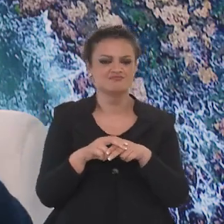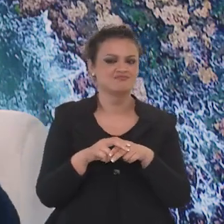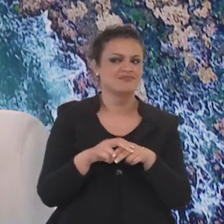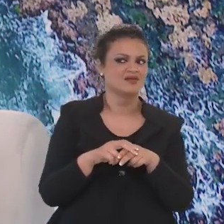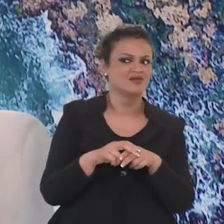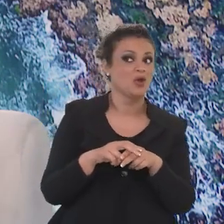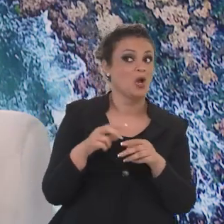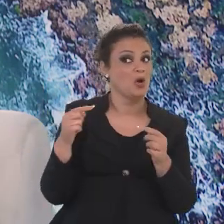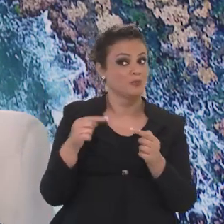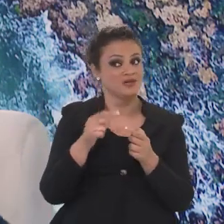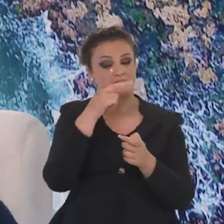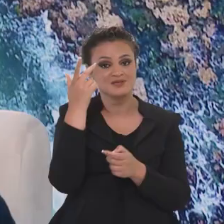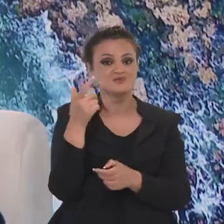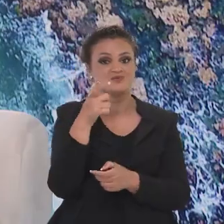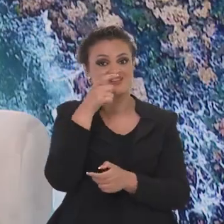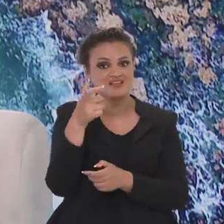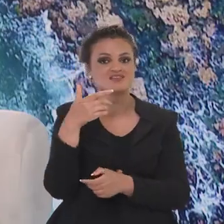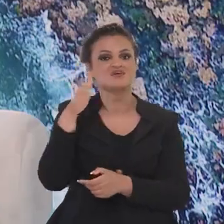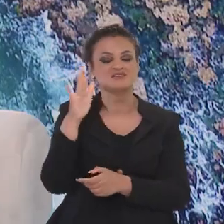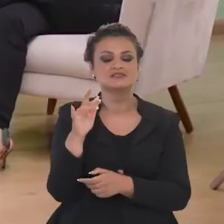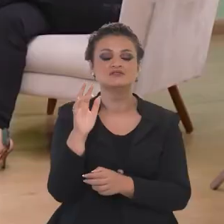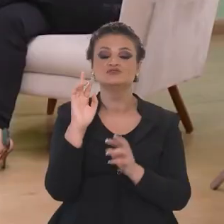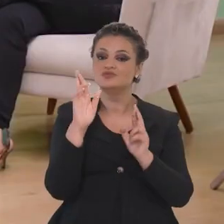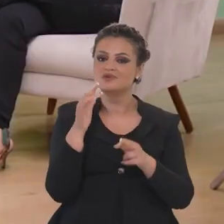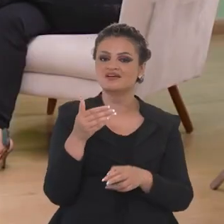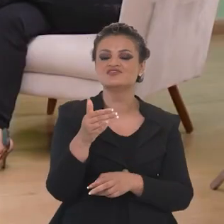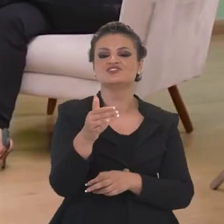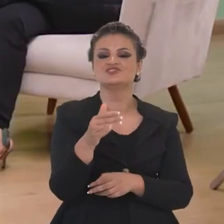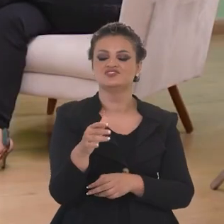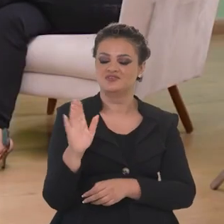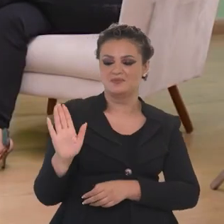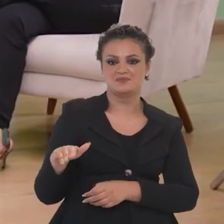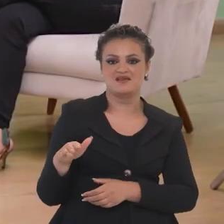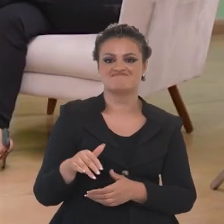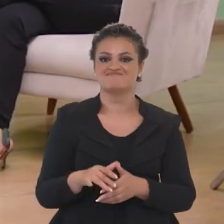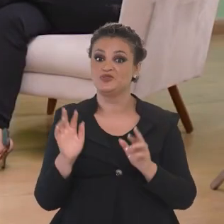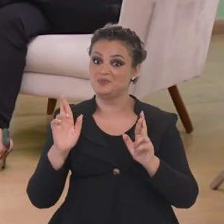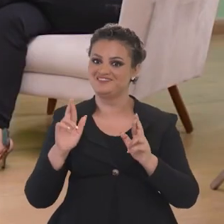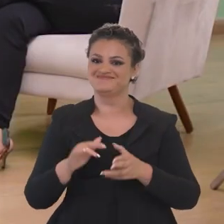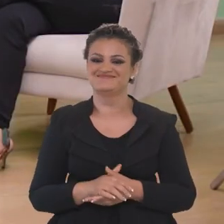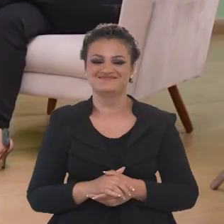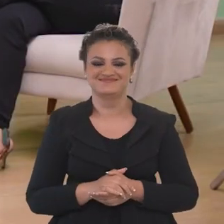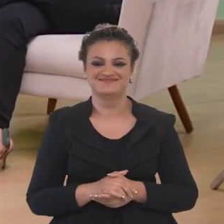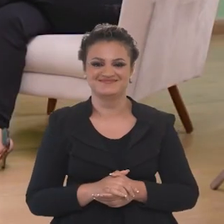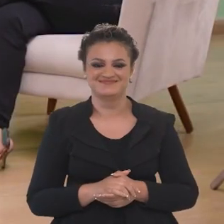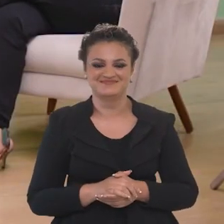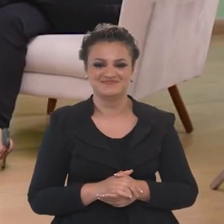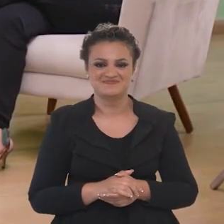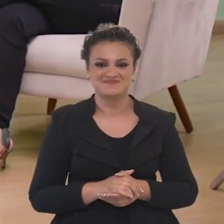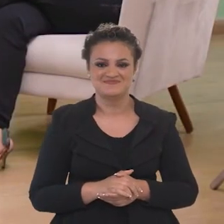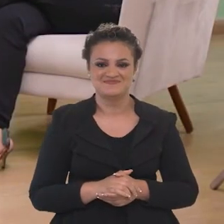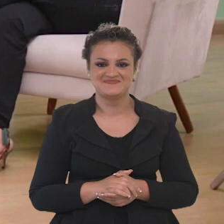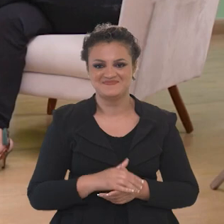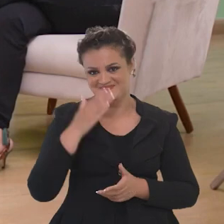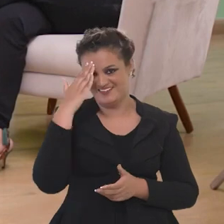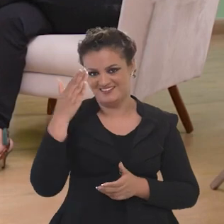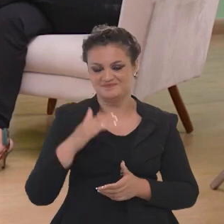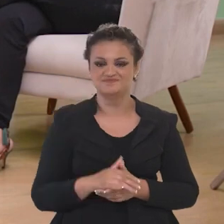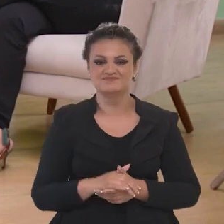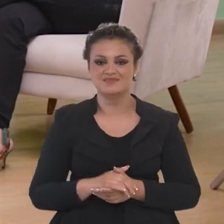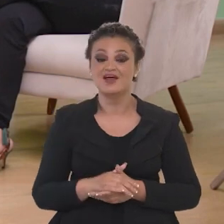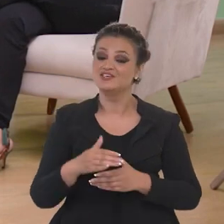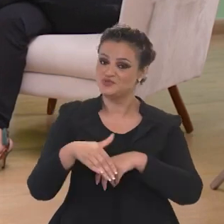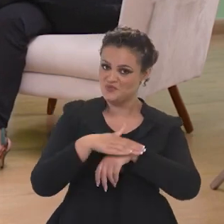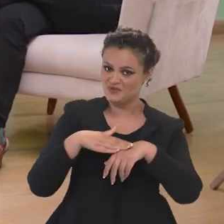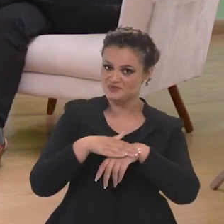significa que tem mais gente voando e a gente espera que o resultado disso seja um passagem mais acessível. Tomara. Vai dar certo. Muito